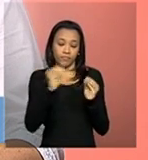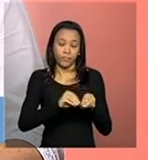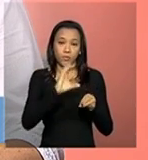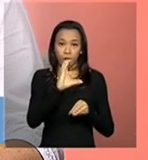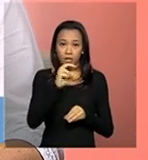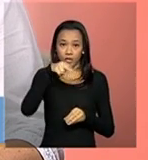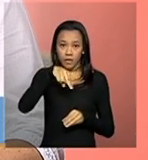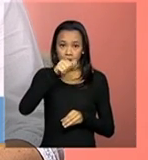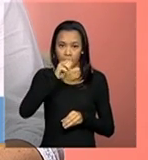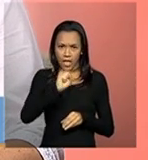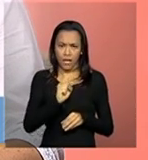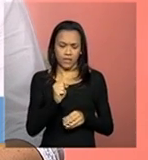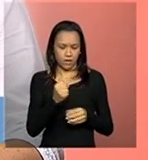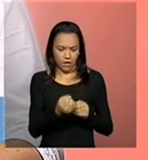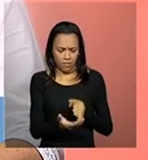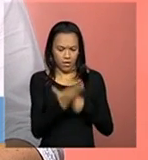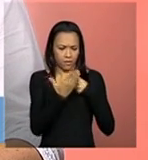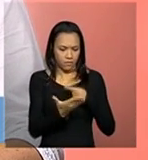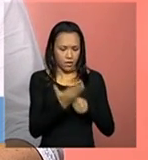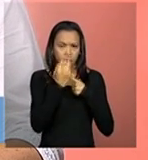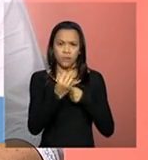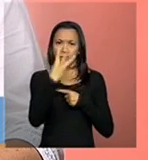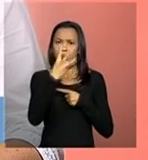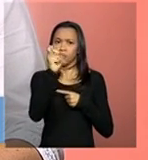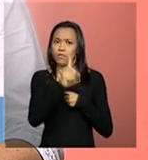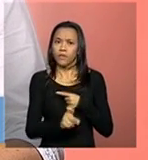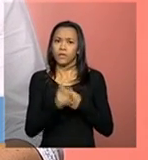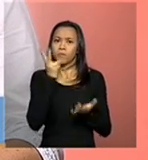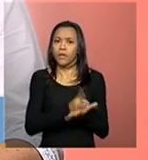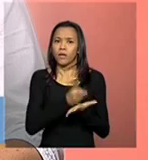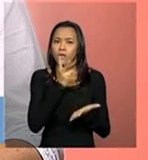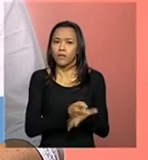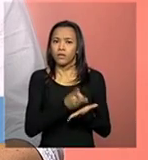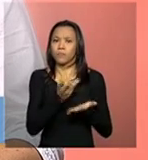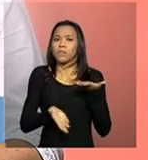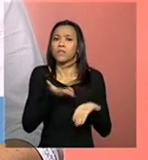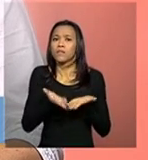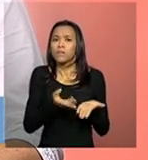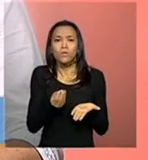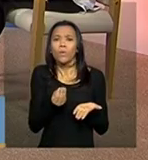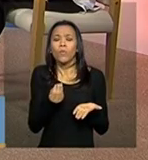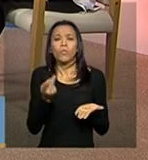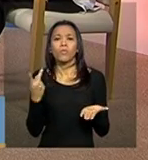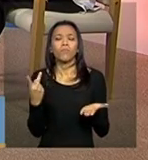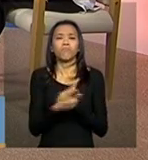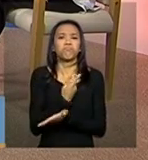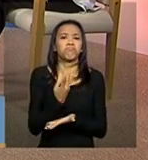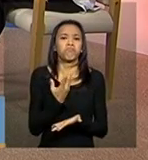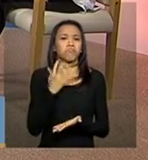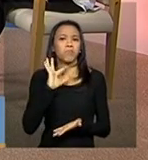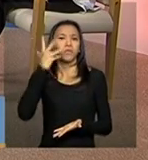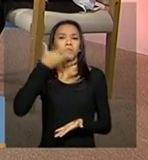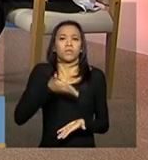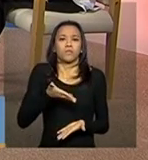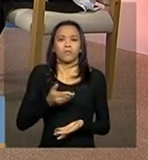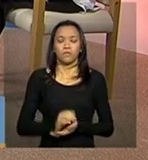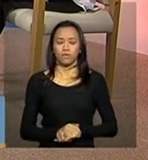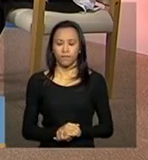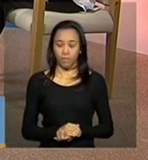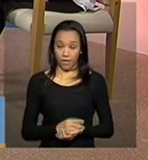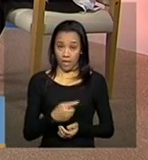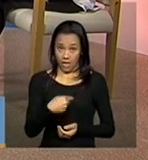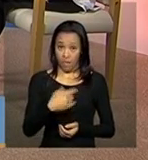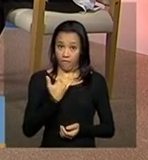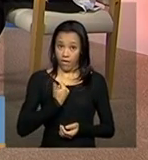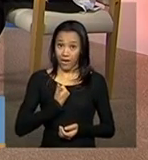aparece três vezes o mesmo serviço para a entidade. Como proceder quando isso ocorre? Essa é uma questão que a gente chama